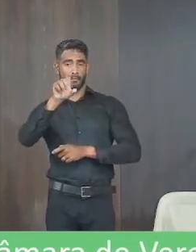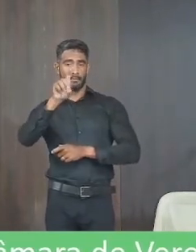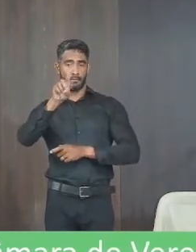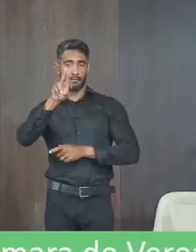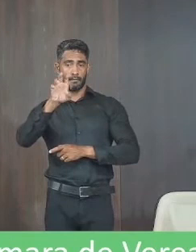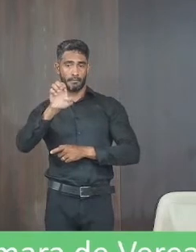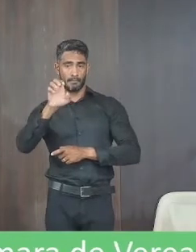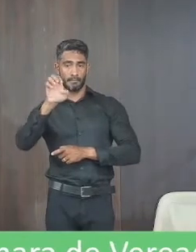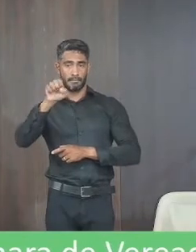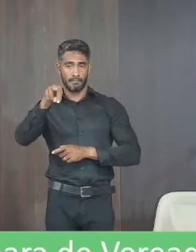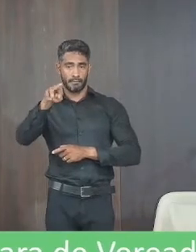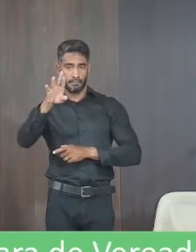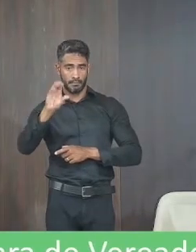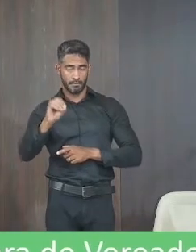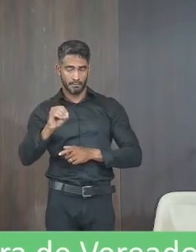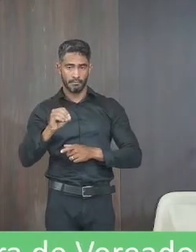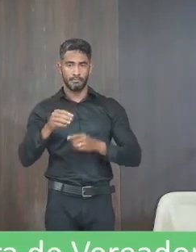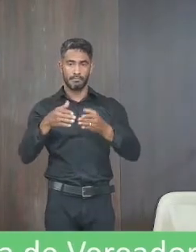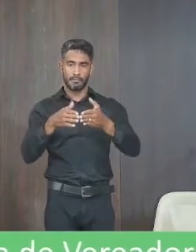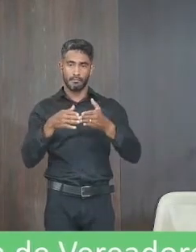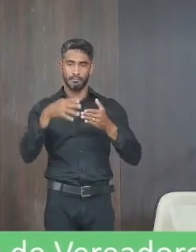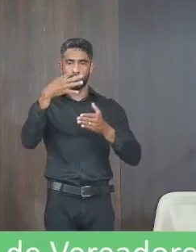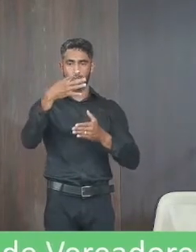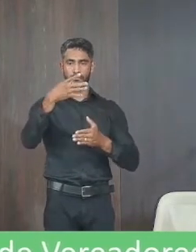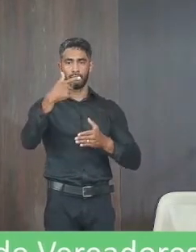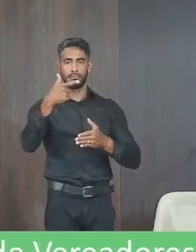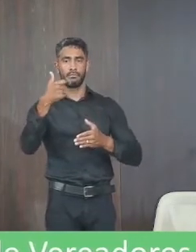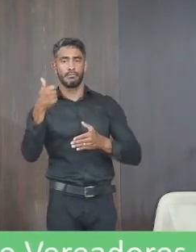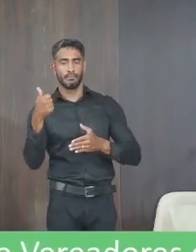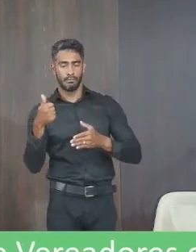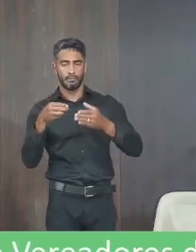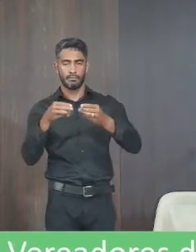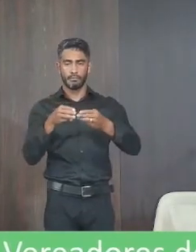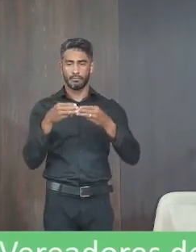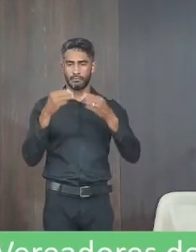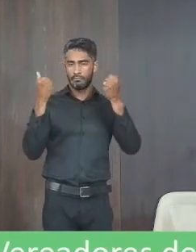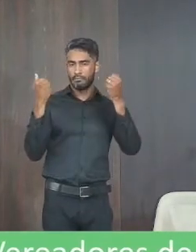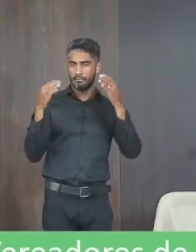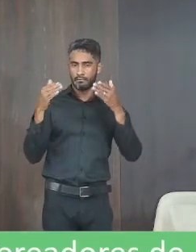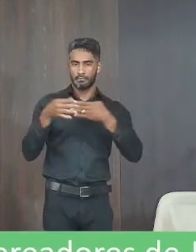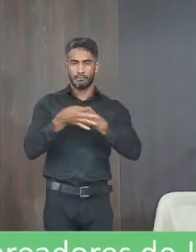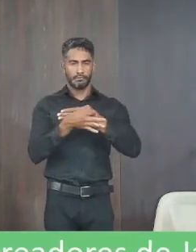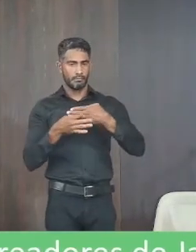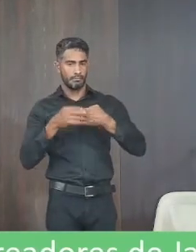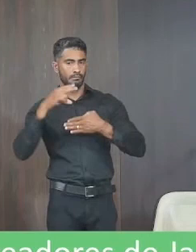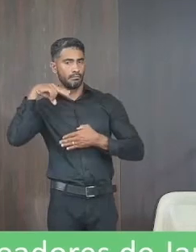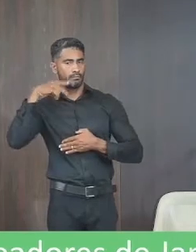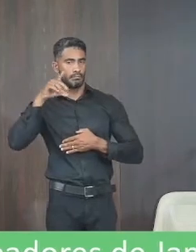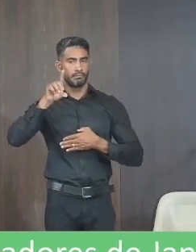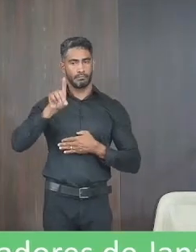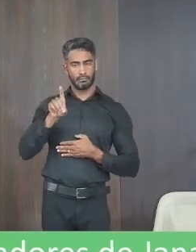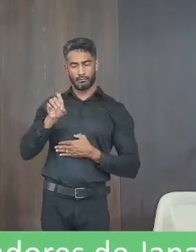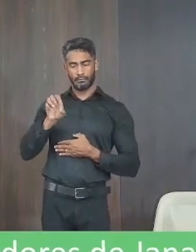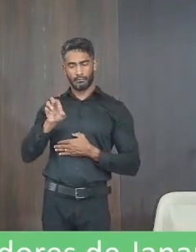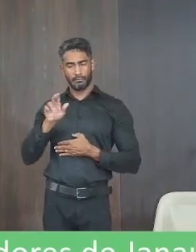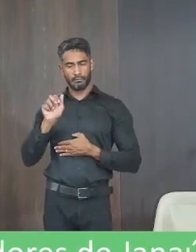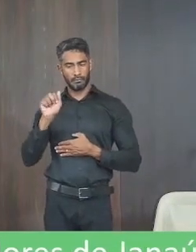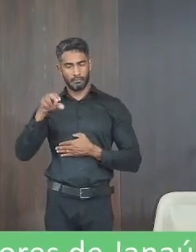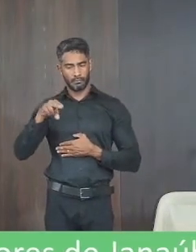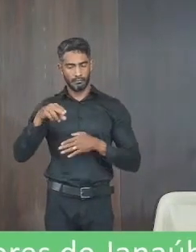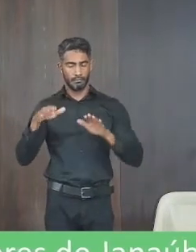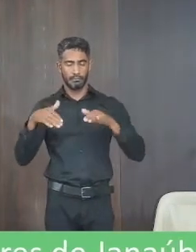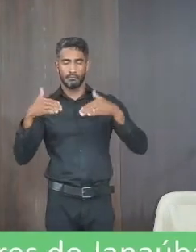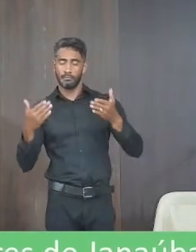requerimento 421 2022 moção de aplausos autoria vereador Derlan Miranda dos Ex excelentíssimo senhor